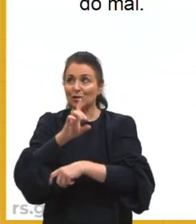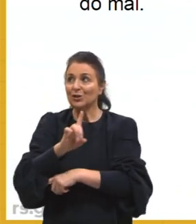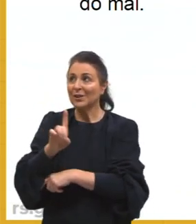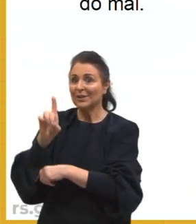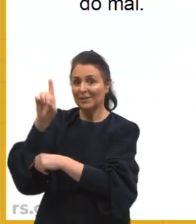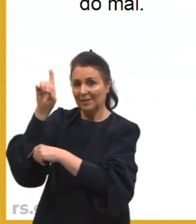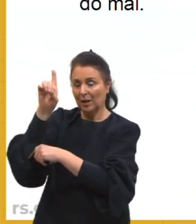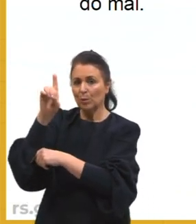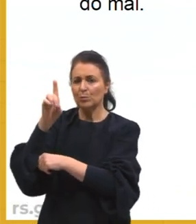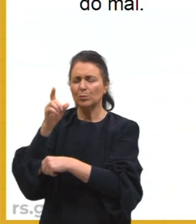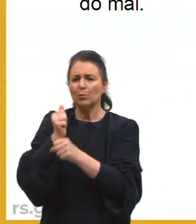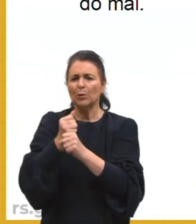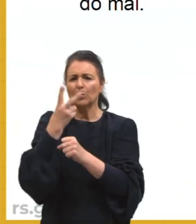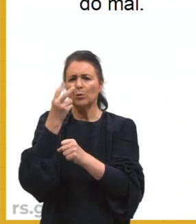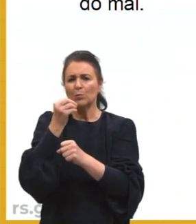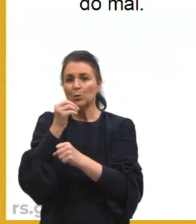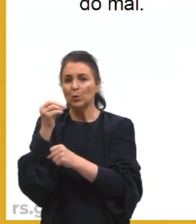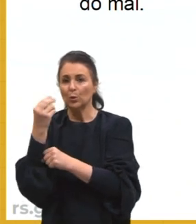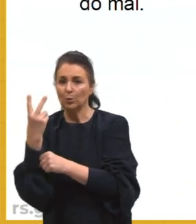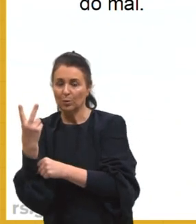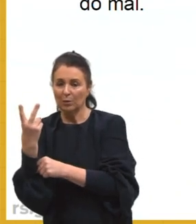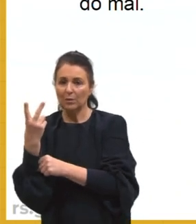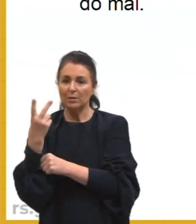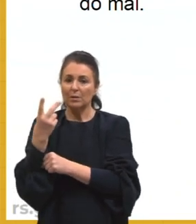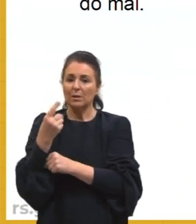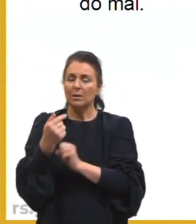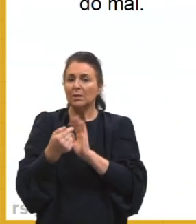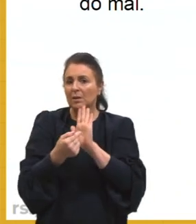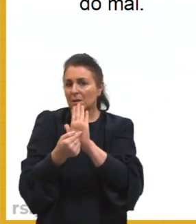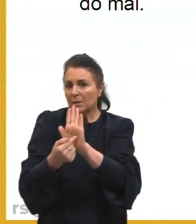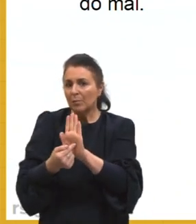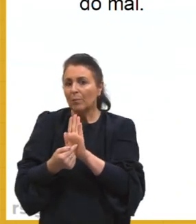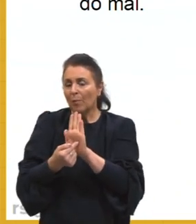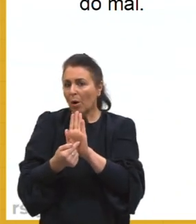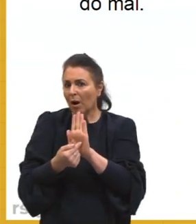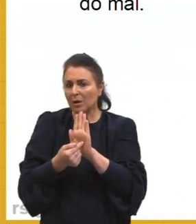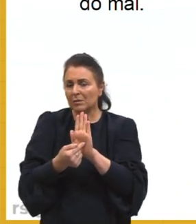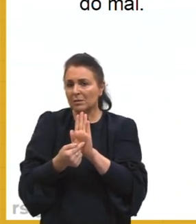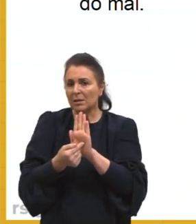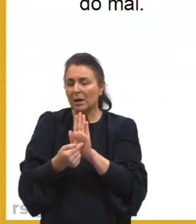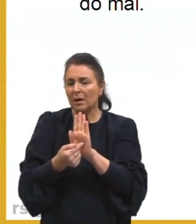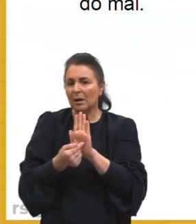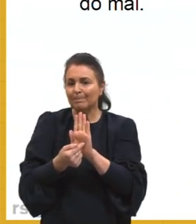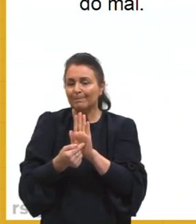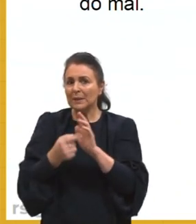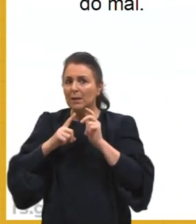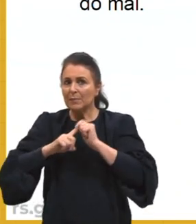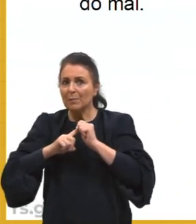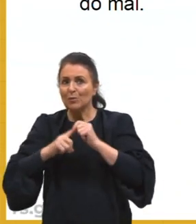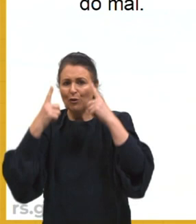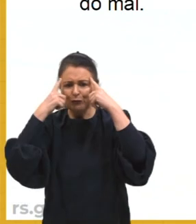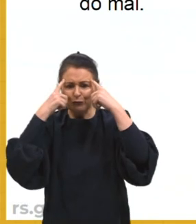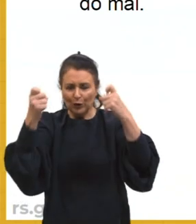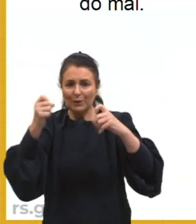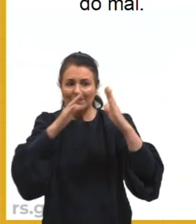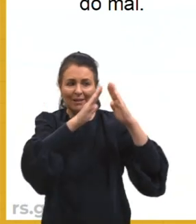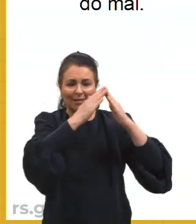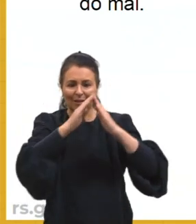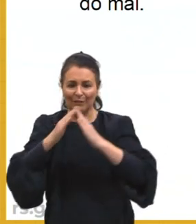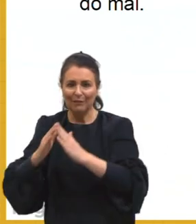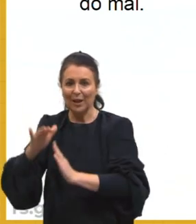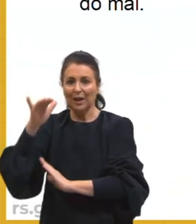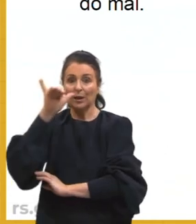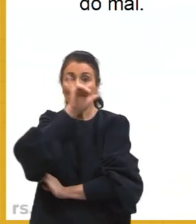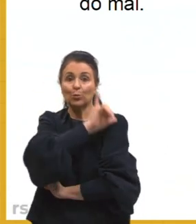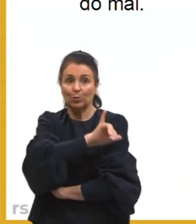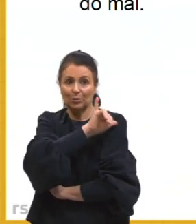que é um filme de 2002 já, mas ele traz a questão principalmente da violência nas favelas do Rio